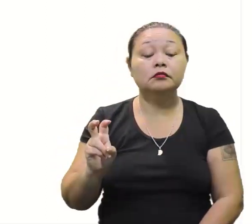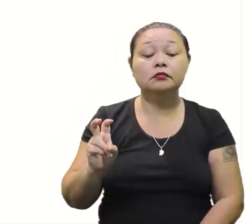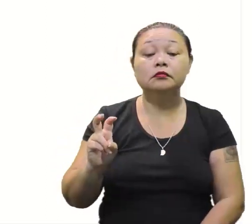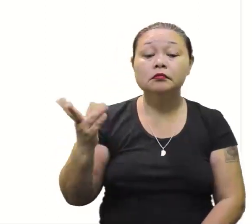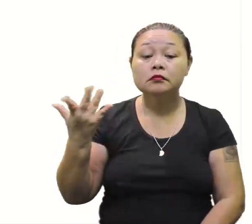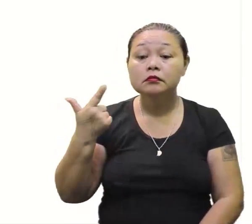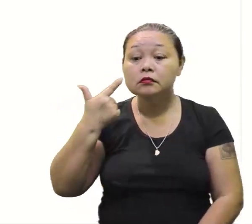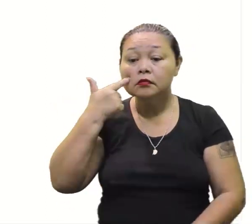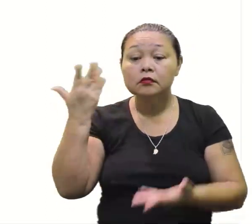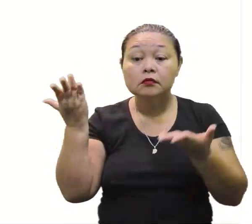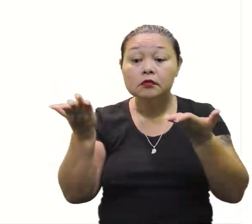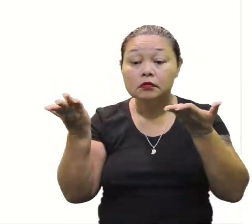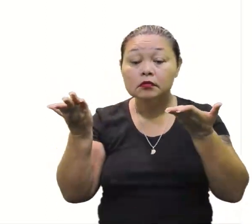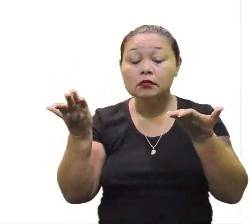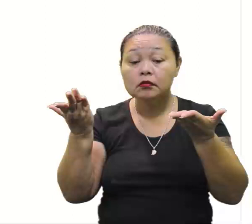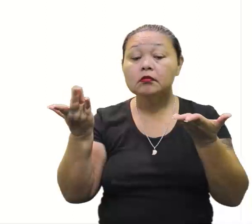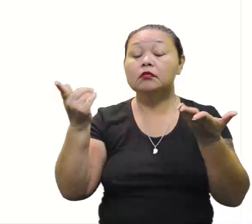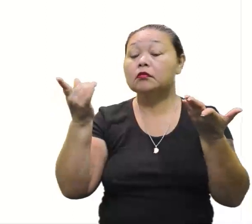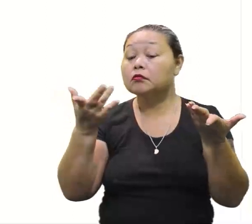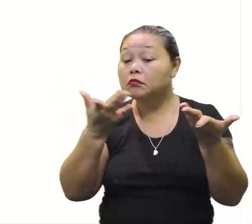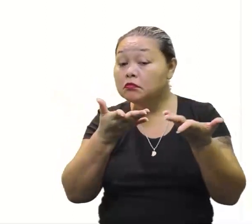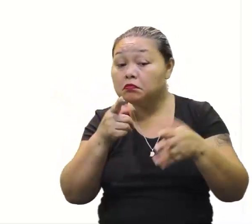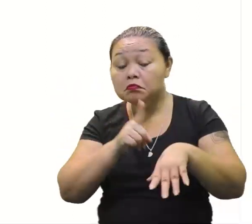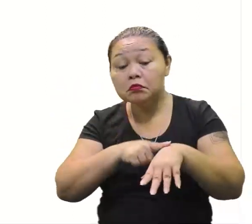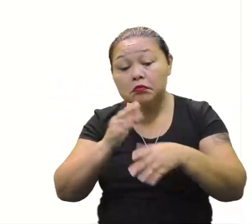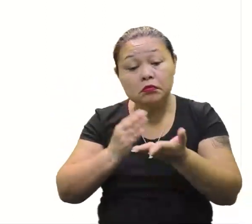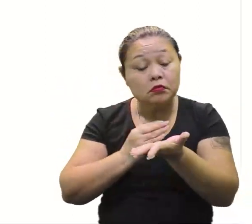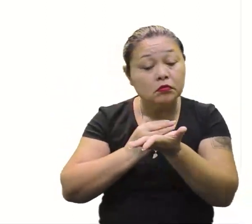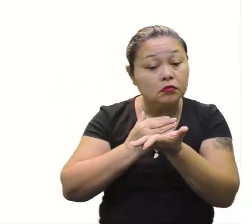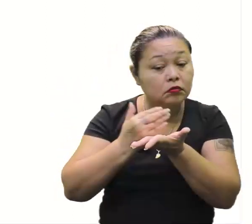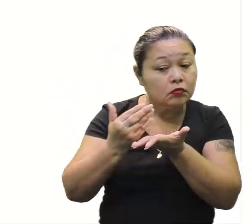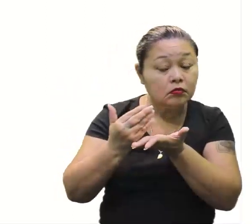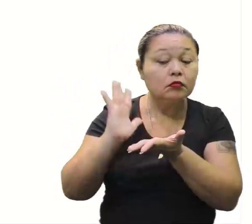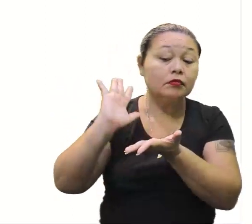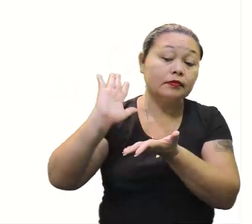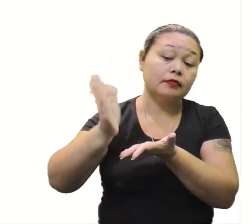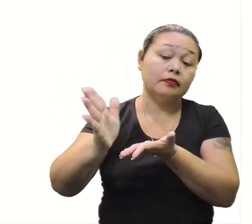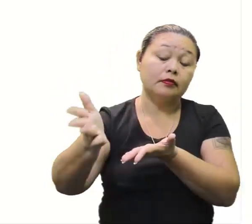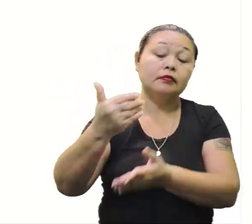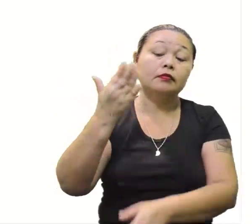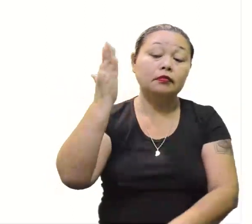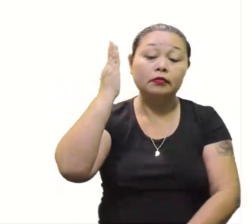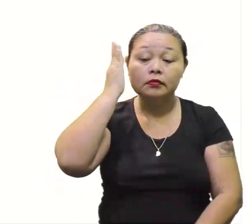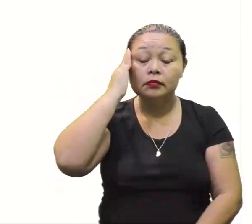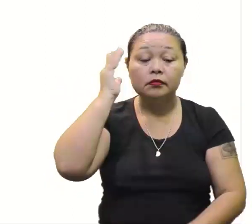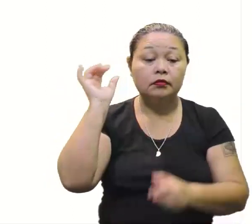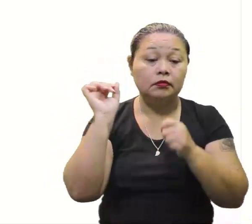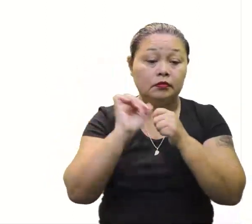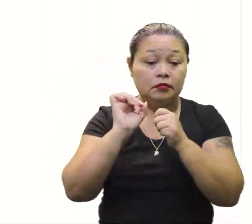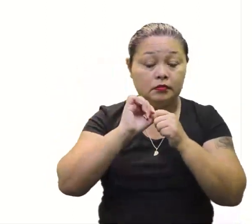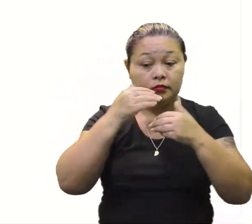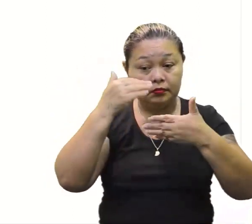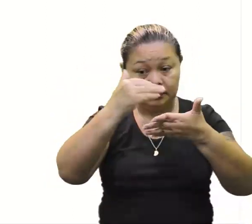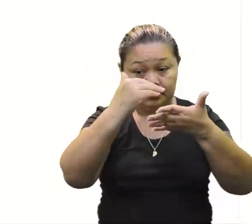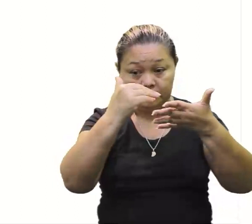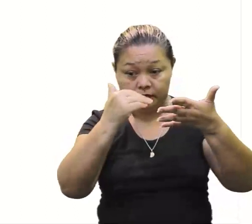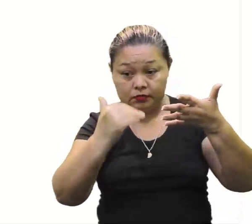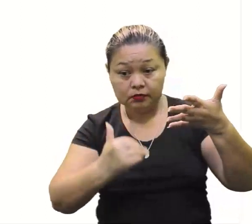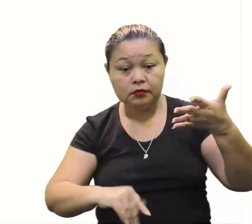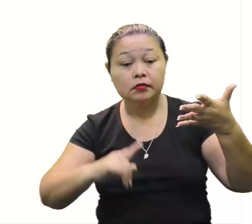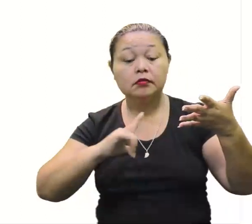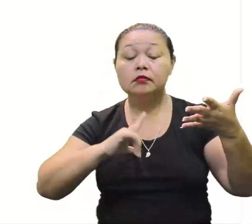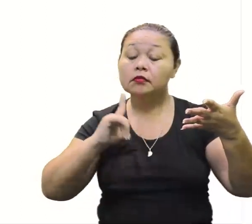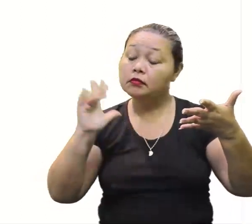Agora, chegamos naquele momento, que é o momento inicial lá, que a gente já está acostumado a fazer do passo a passo, né?